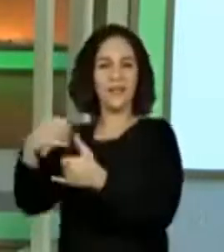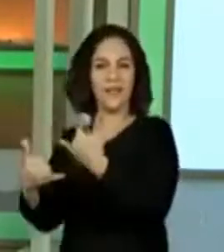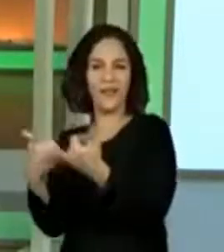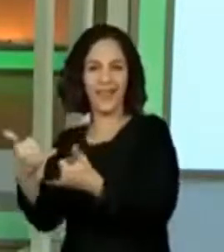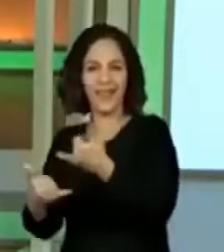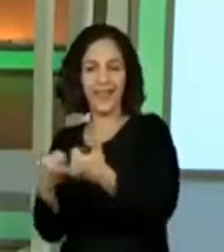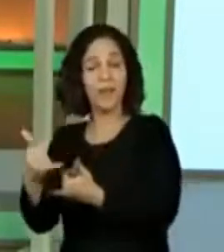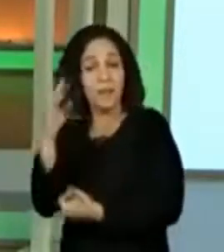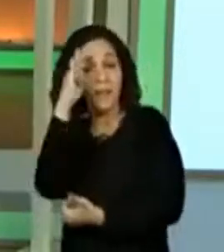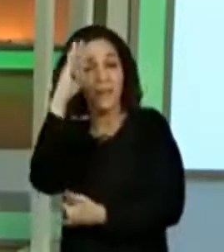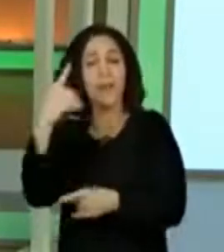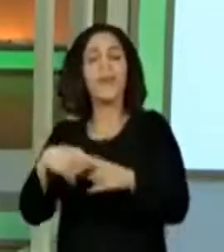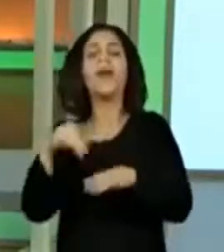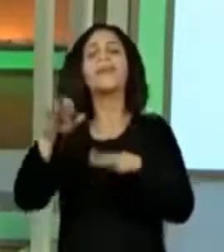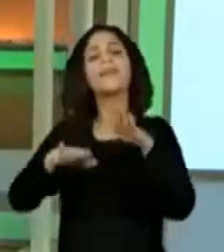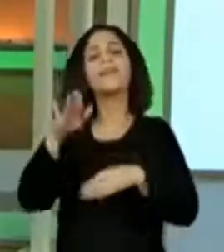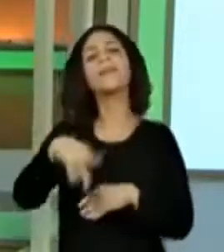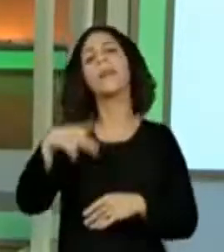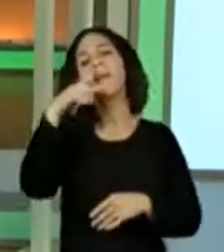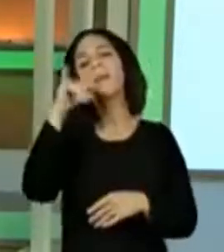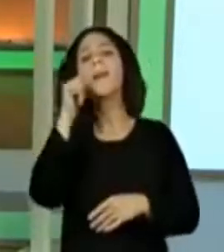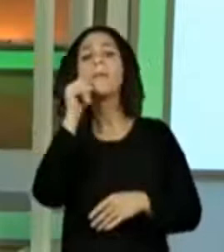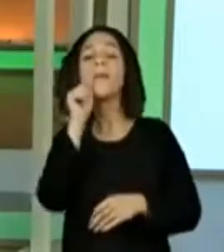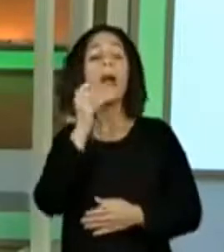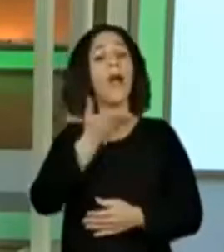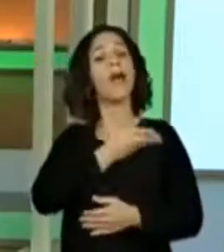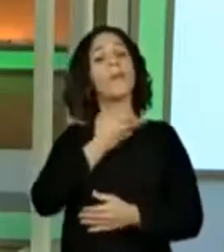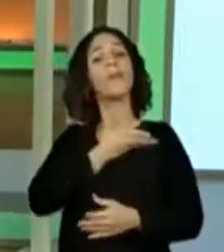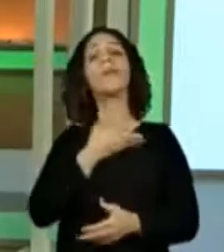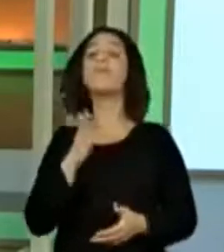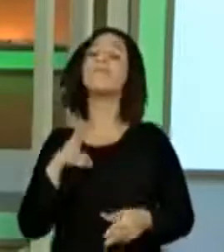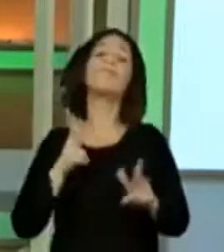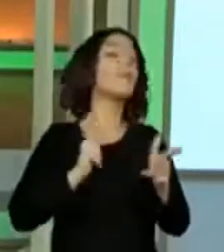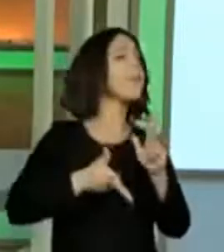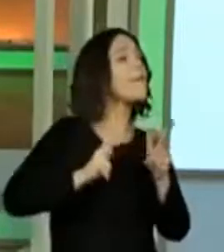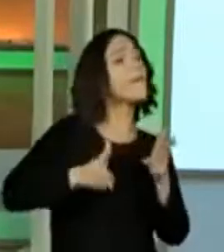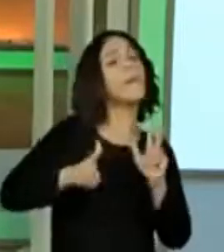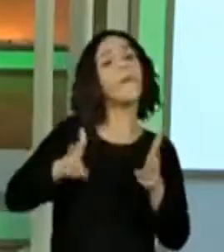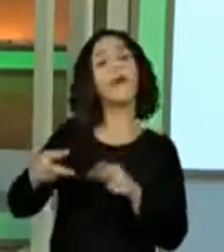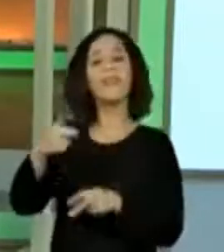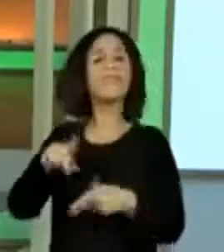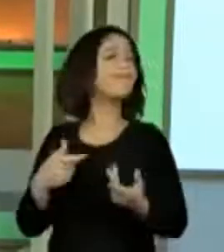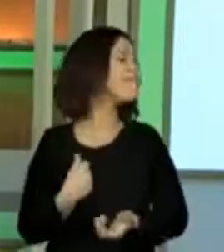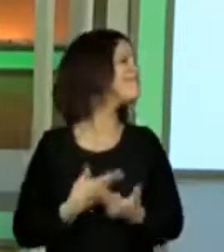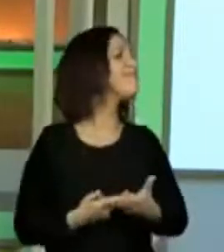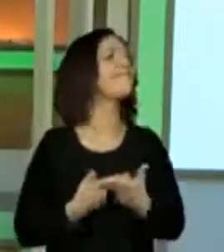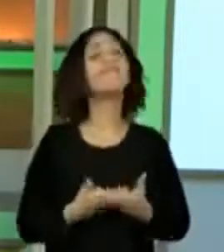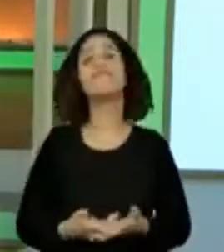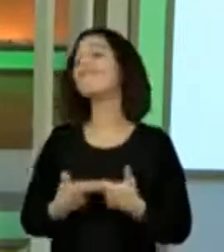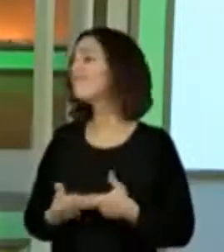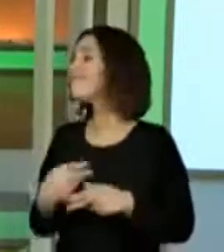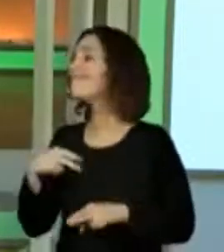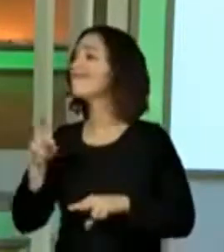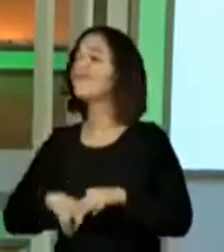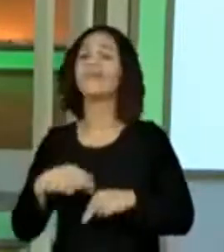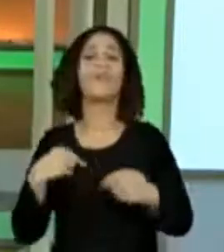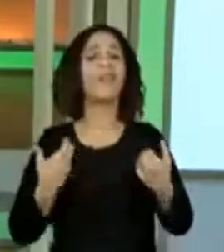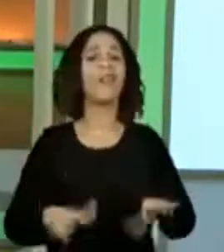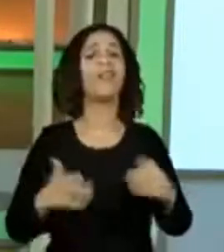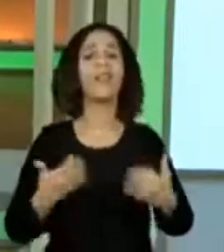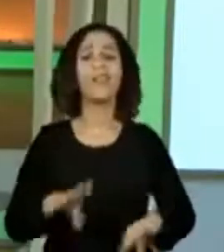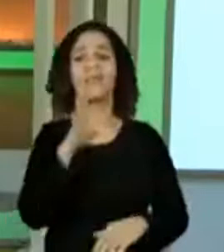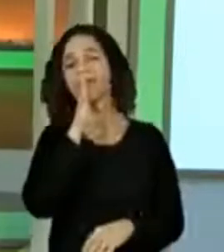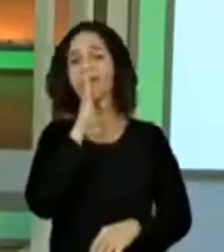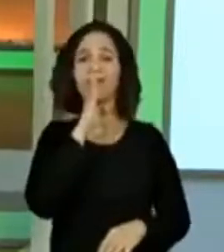Principalmente porque, às vezes, o papai e mamãe estão com os amigos no restaurante e a gente fica impaciente, não quer ficar sentado, não quer ficar